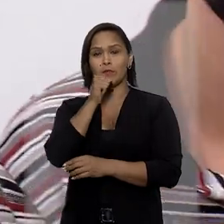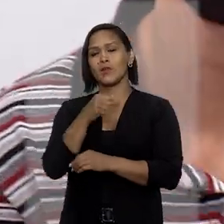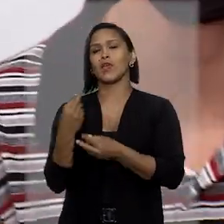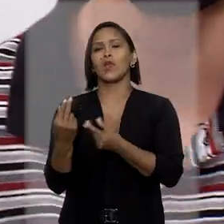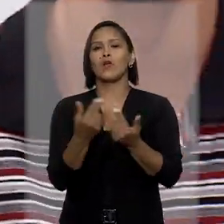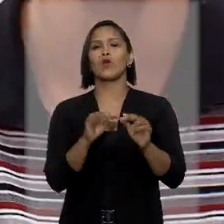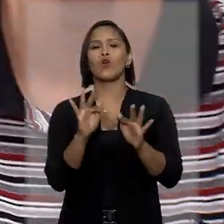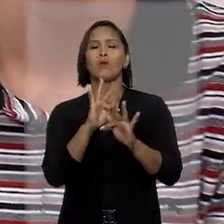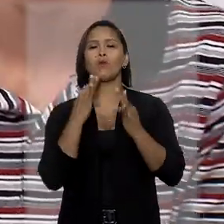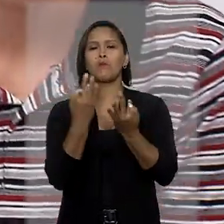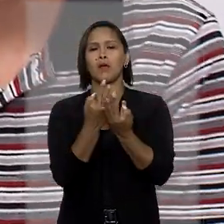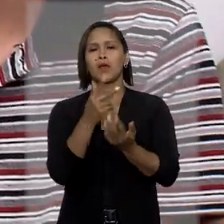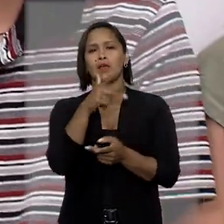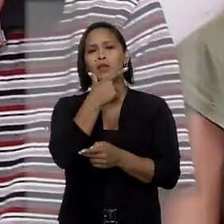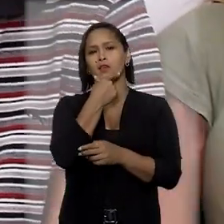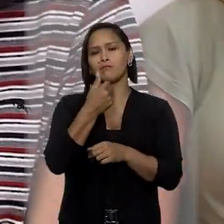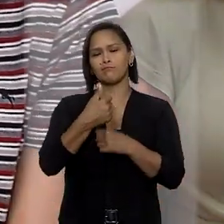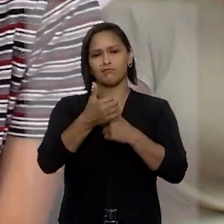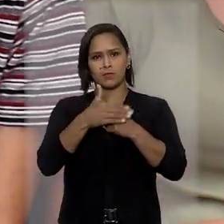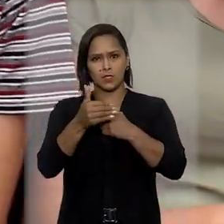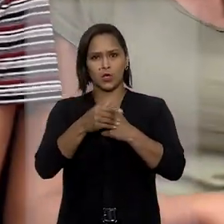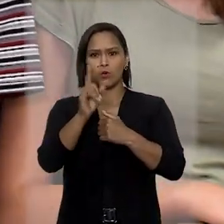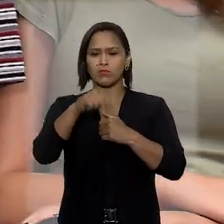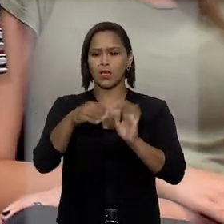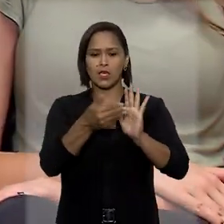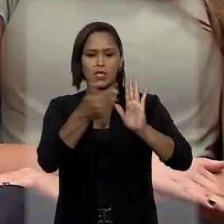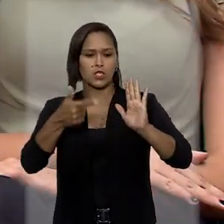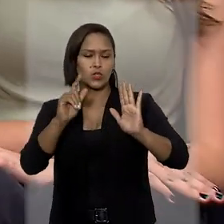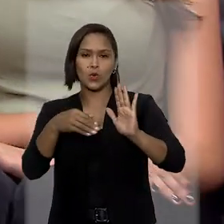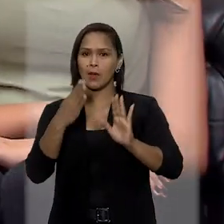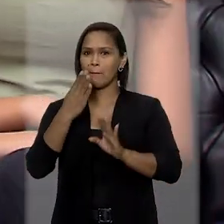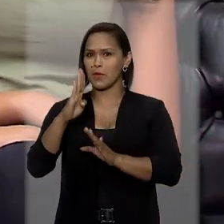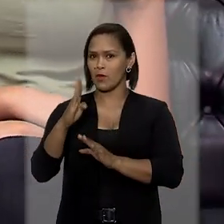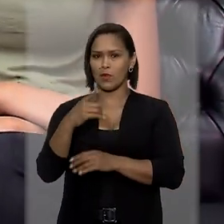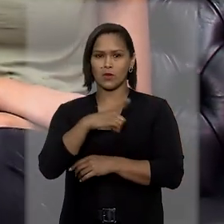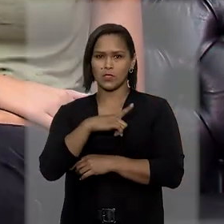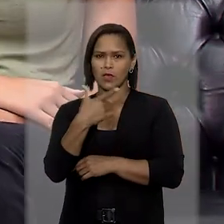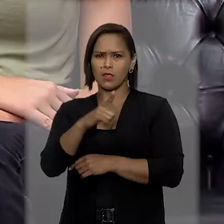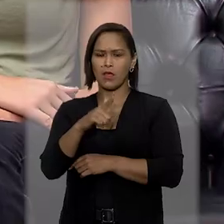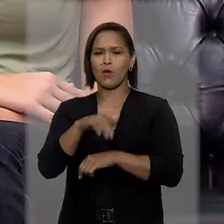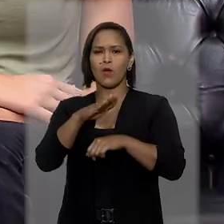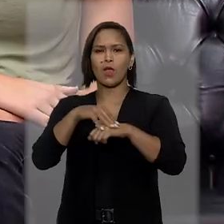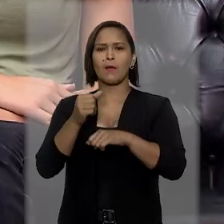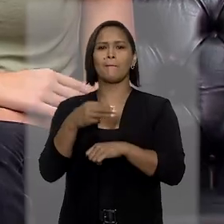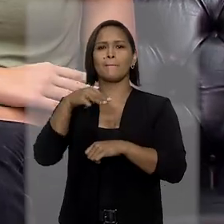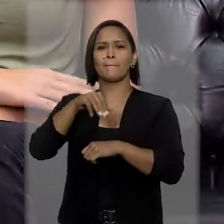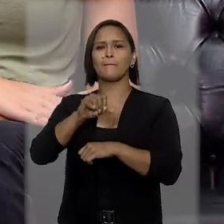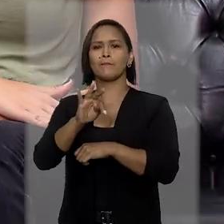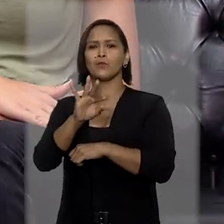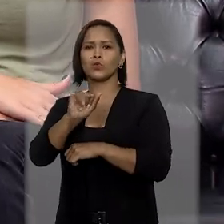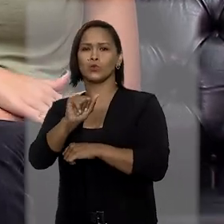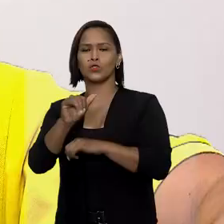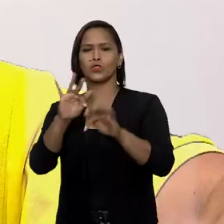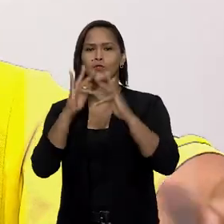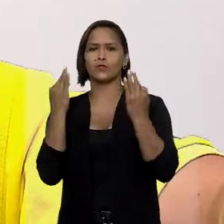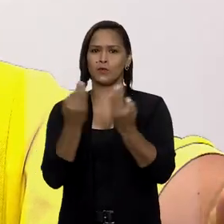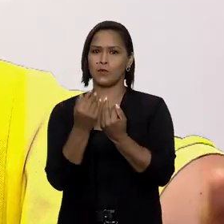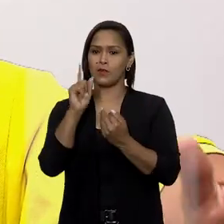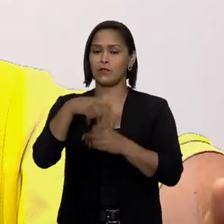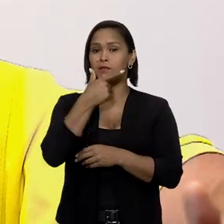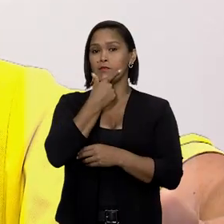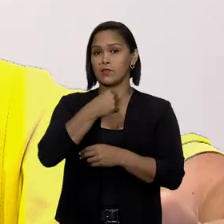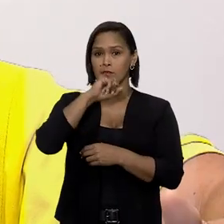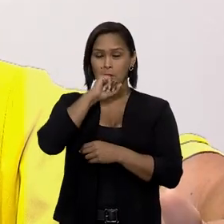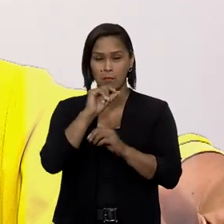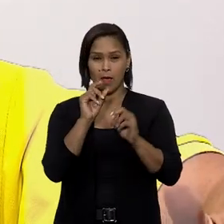como pai sócio-afetivo, sem excluir a paternidade biológica. É a chamada multiparentalidade. Você é o